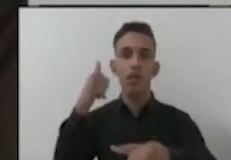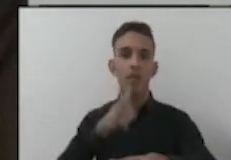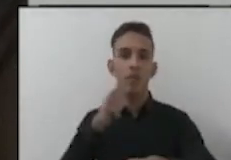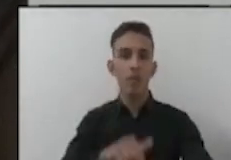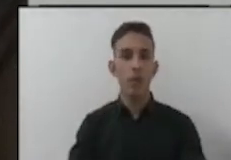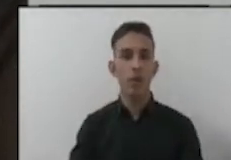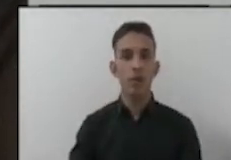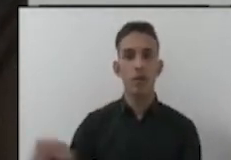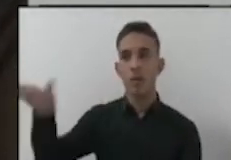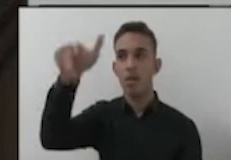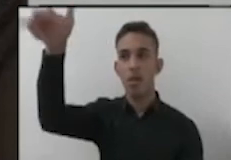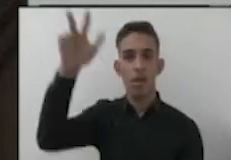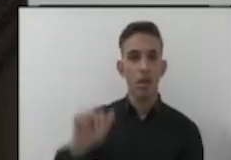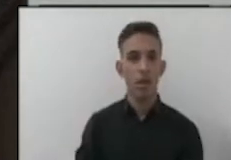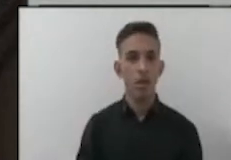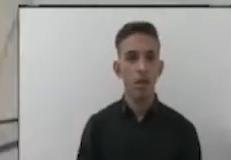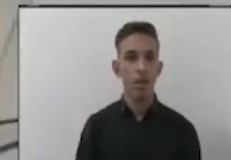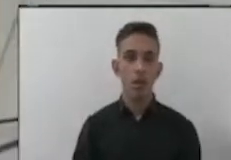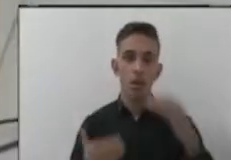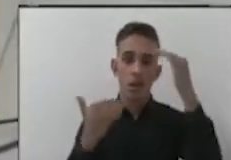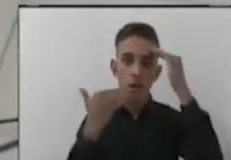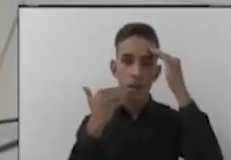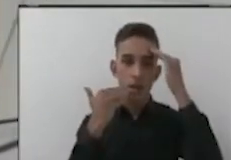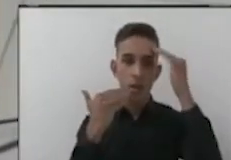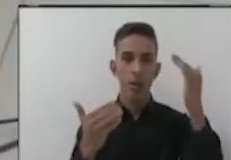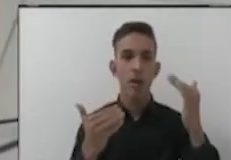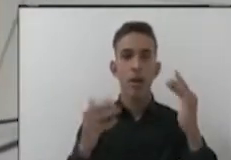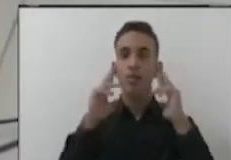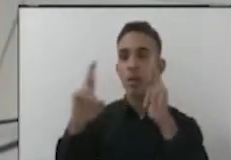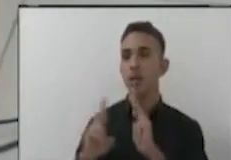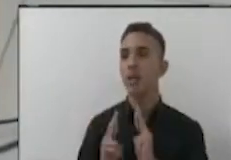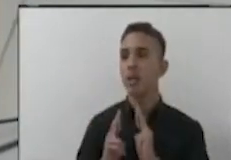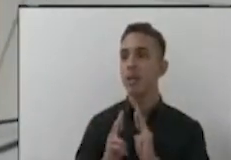orbitando. Obrigada, presidente. E respeita, vereadora.